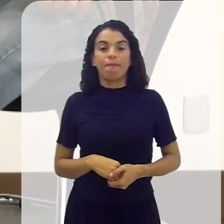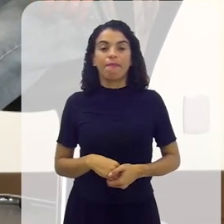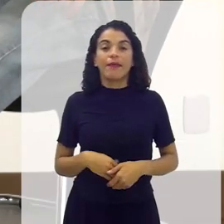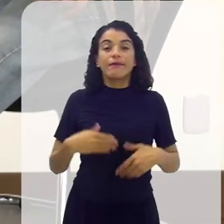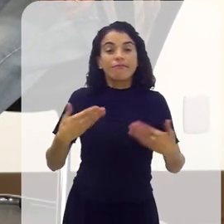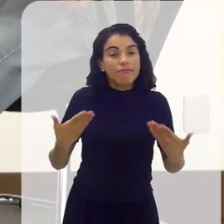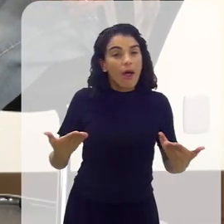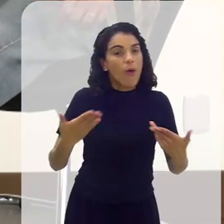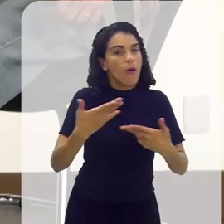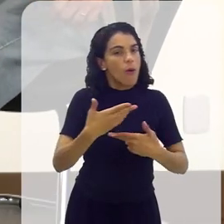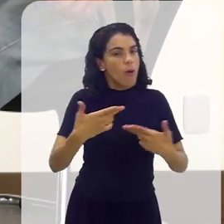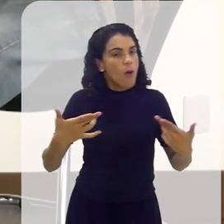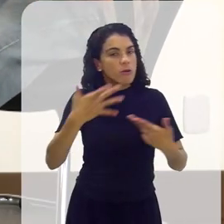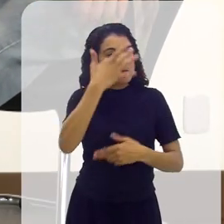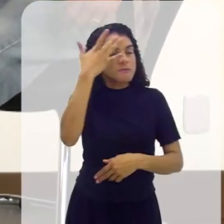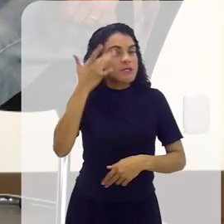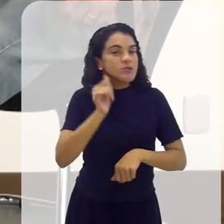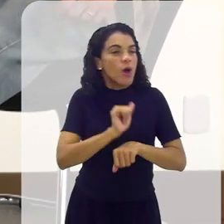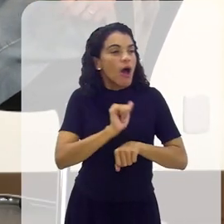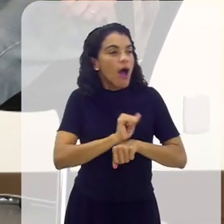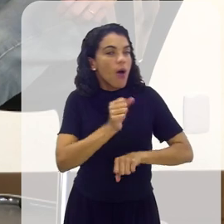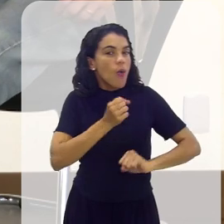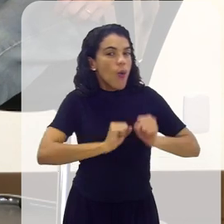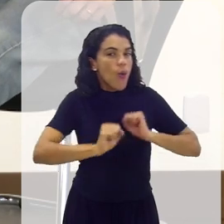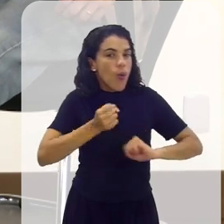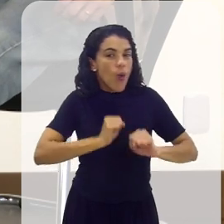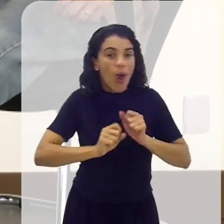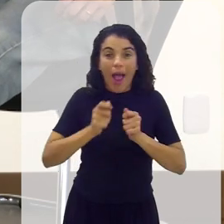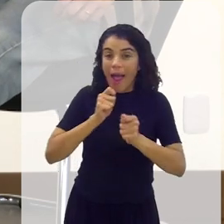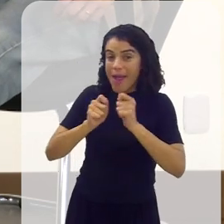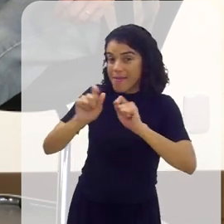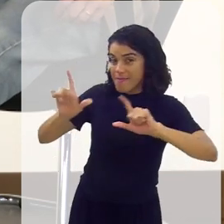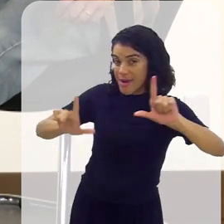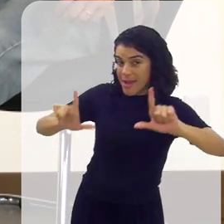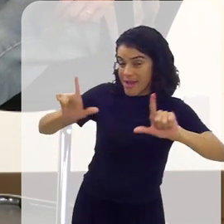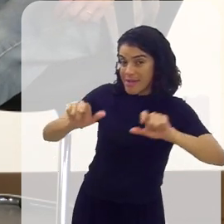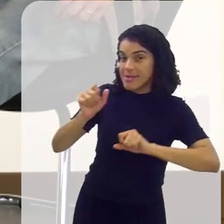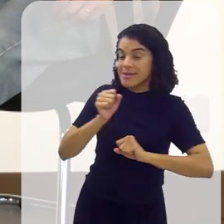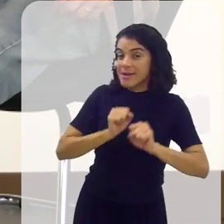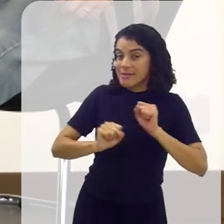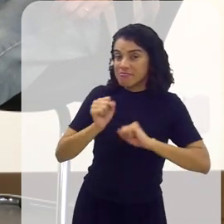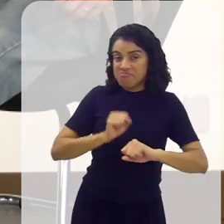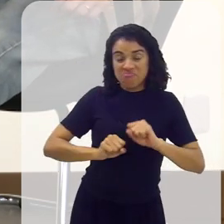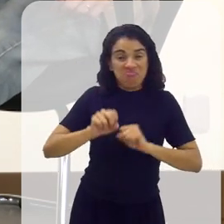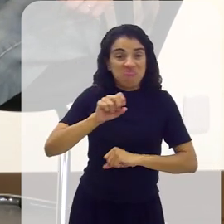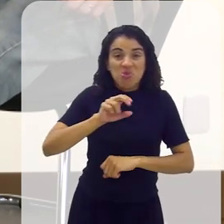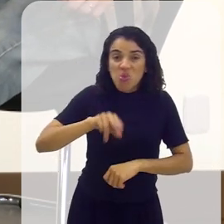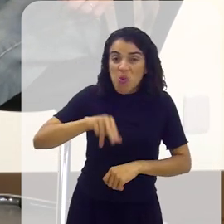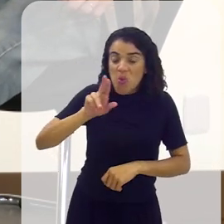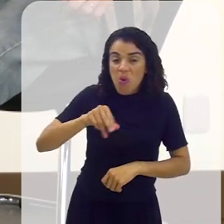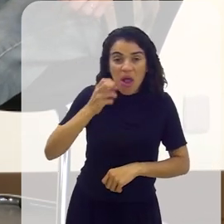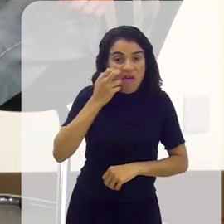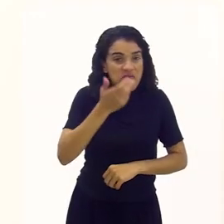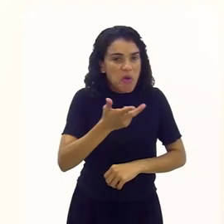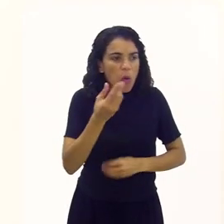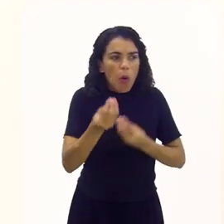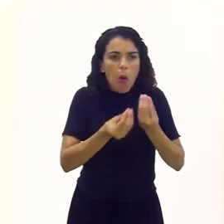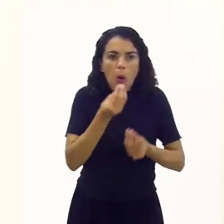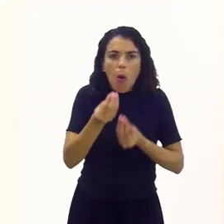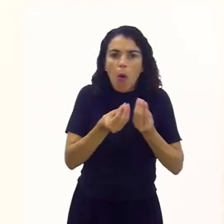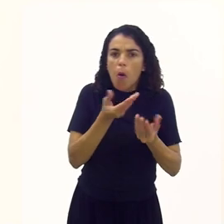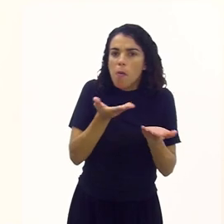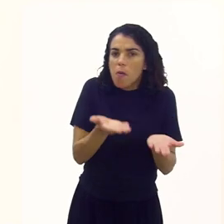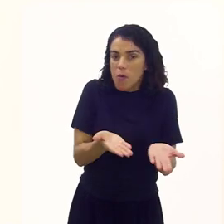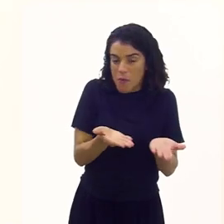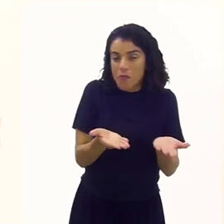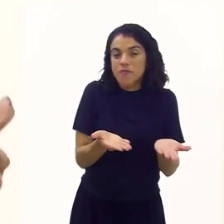é algo que está todo mundo esperando, é algo que a imprensa está esperando, porque ninguém imagina como